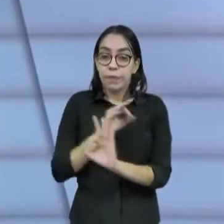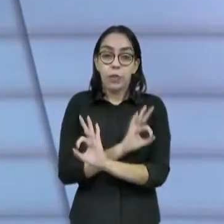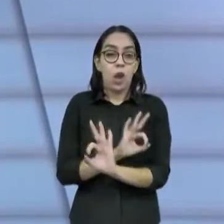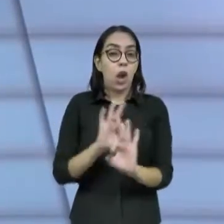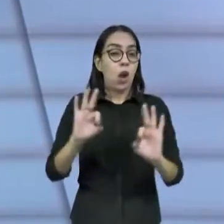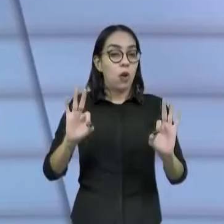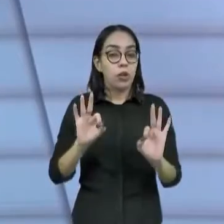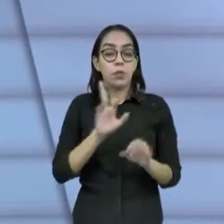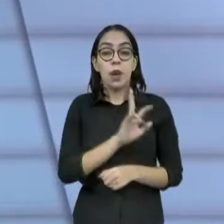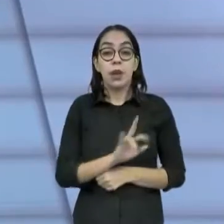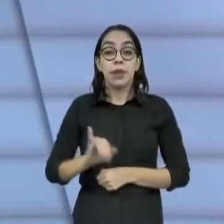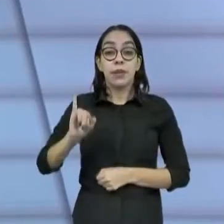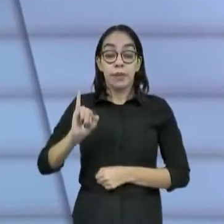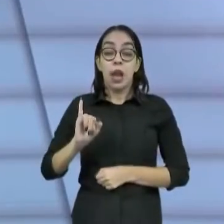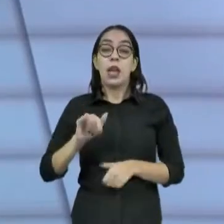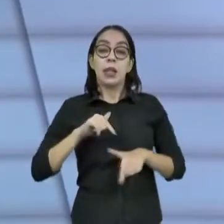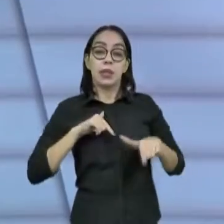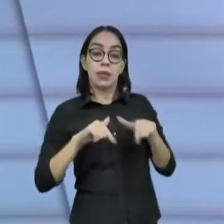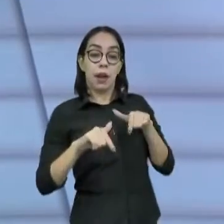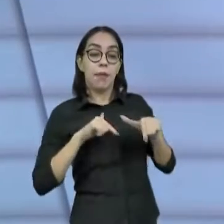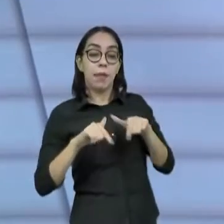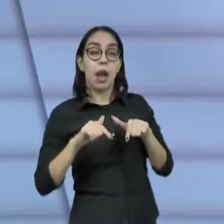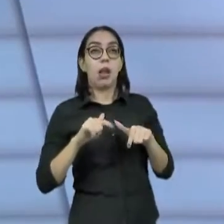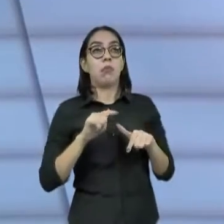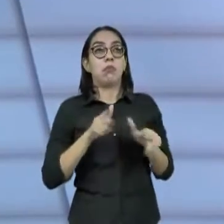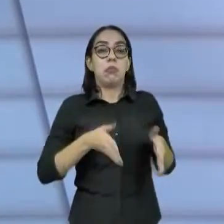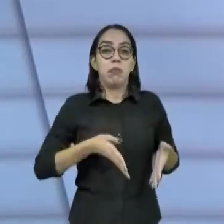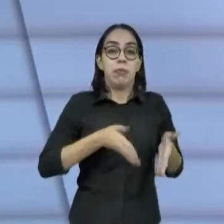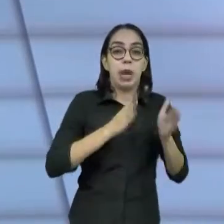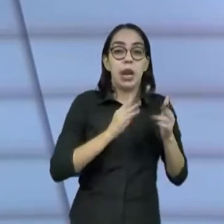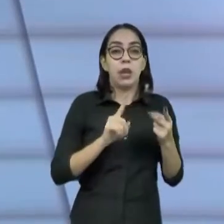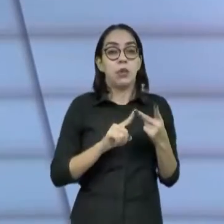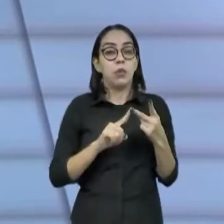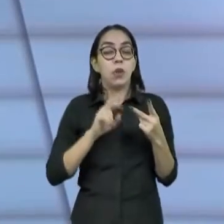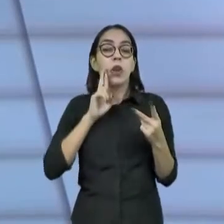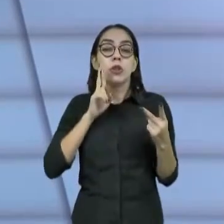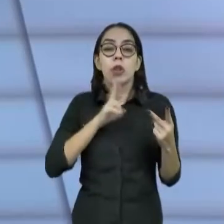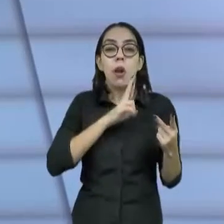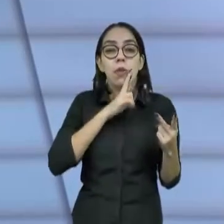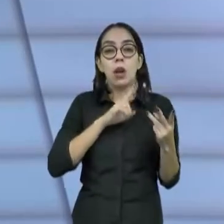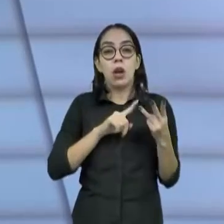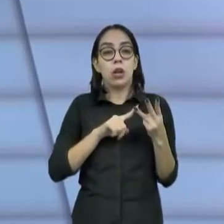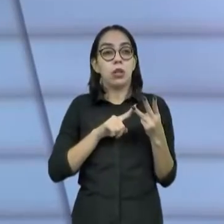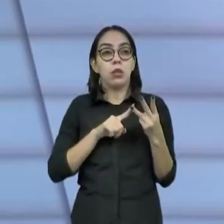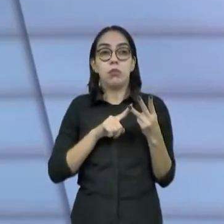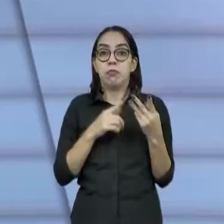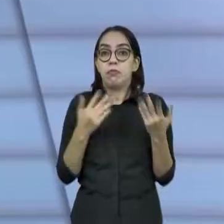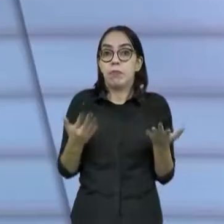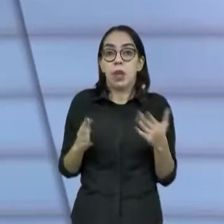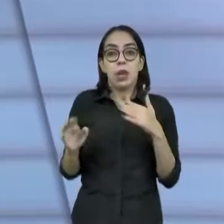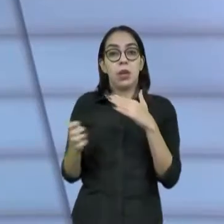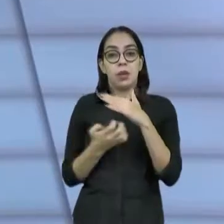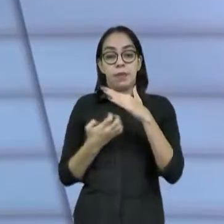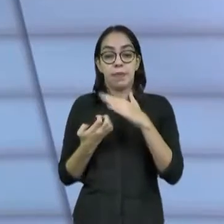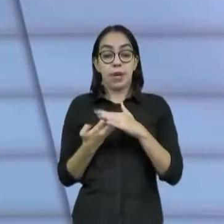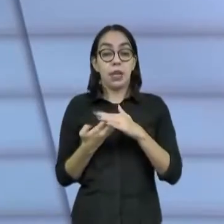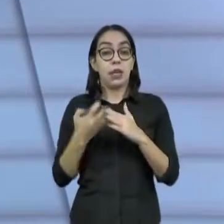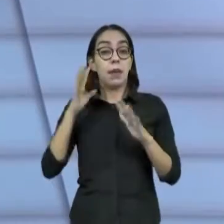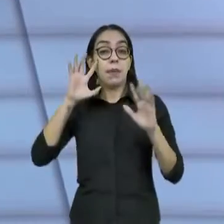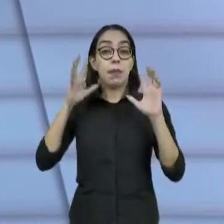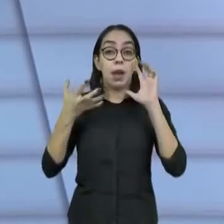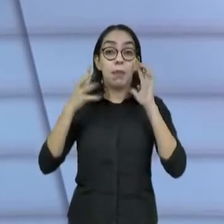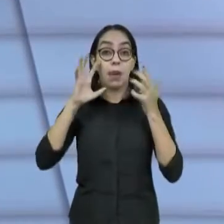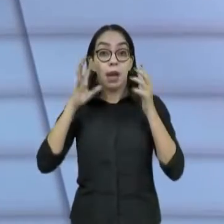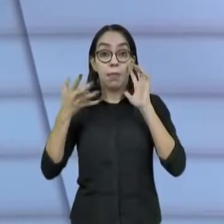presta um serviço para esses condomínios, restaurantes também, e outros estabelecimentos. E tem promovido, tem trabalhado a solução para um